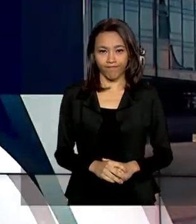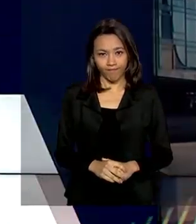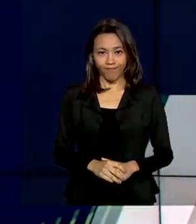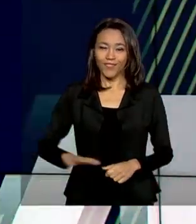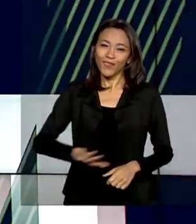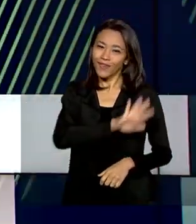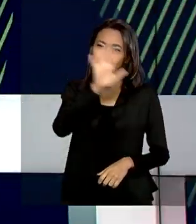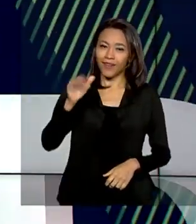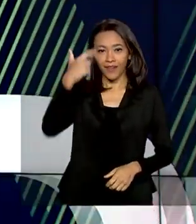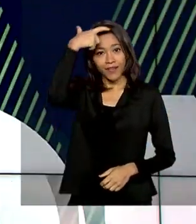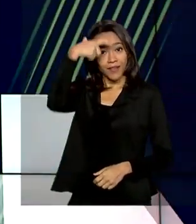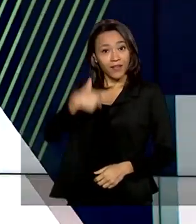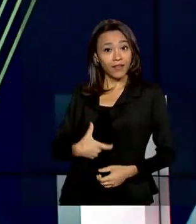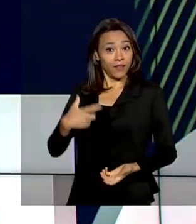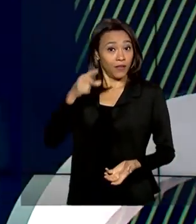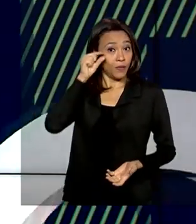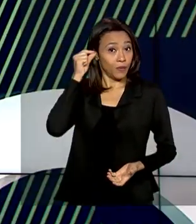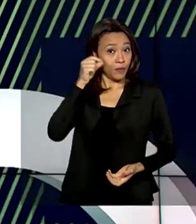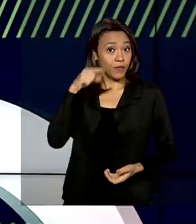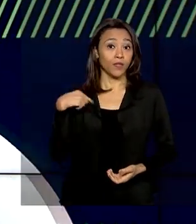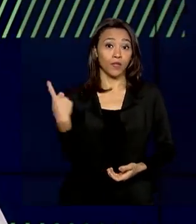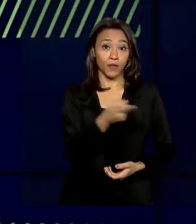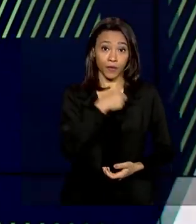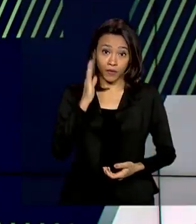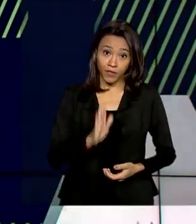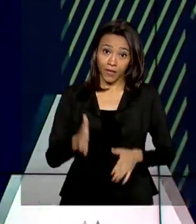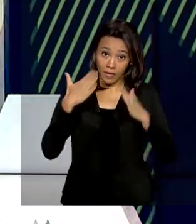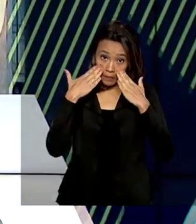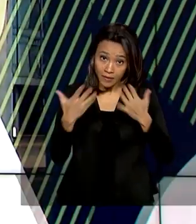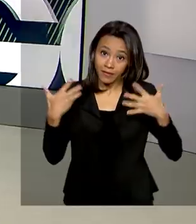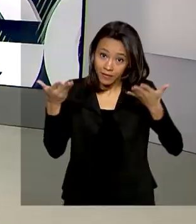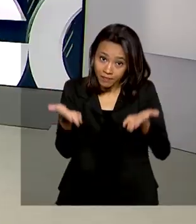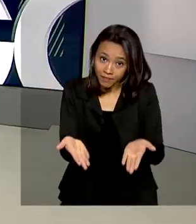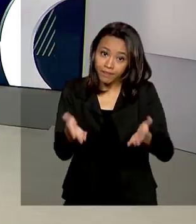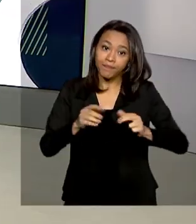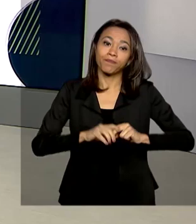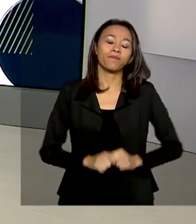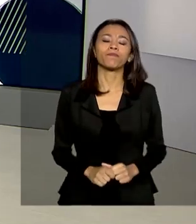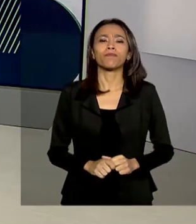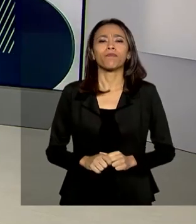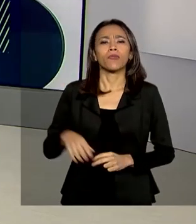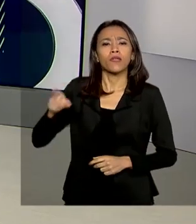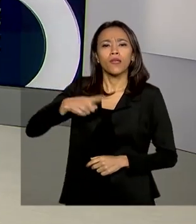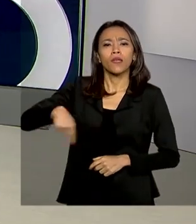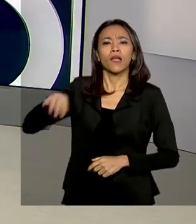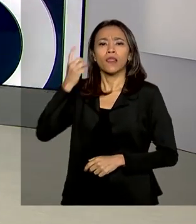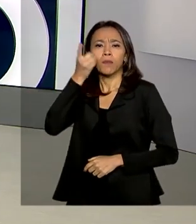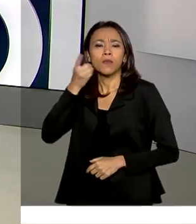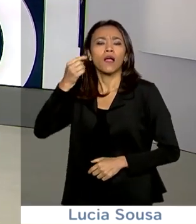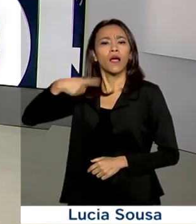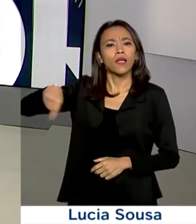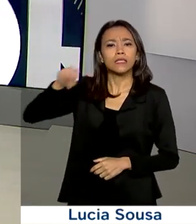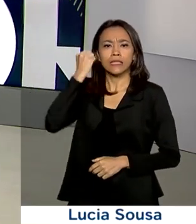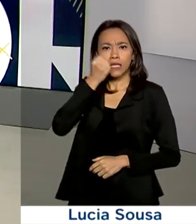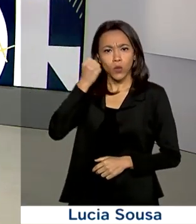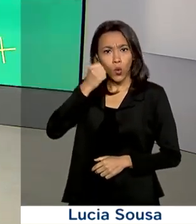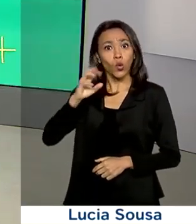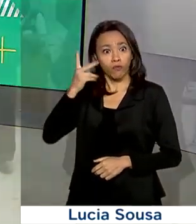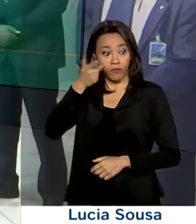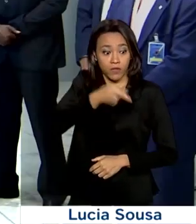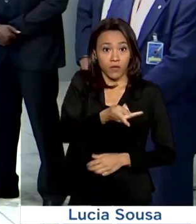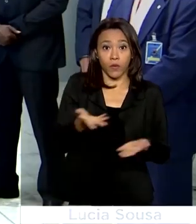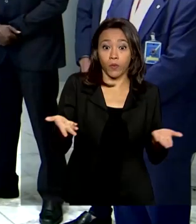Olá, sou Roberto Camargo e já estamos no ar com o governo agora. Parlamentares visitaram hoje o Centro de